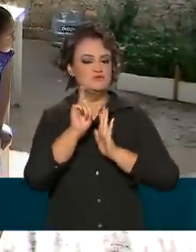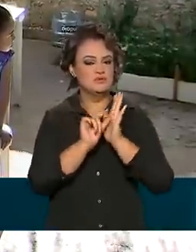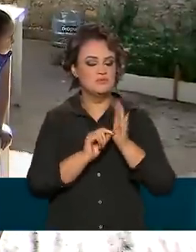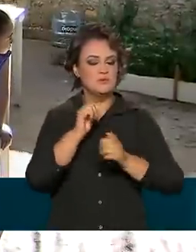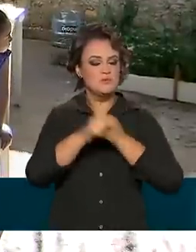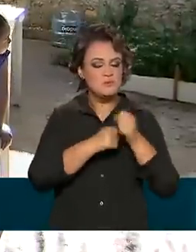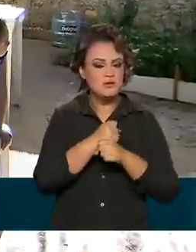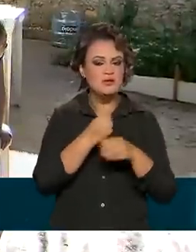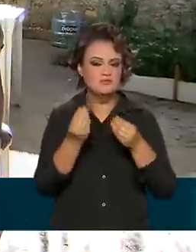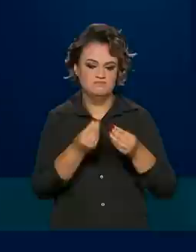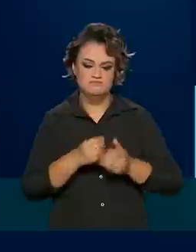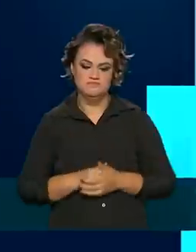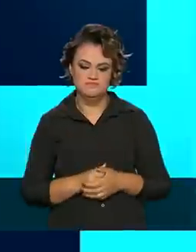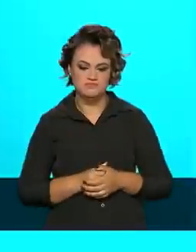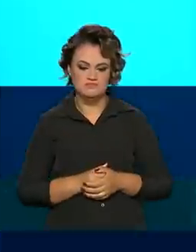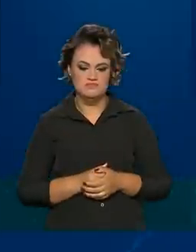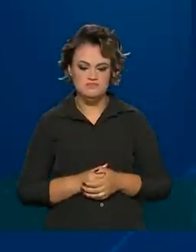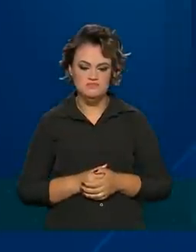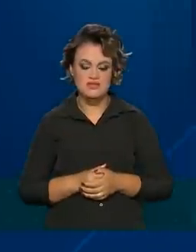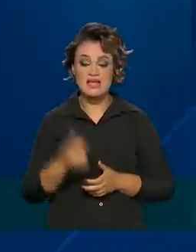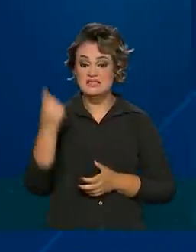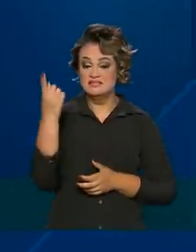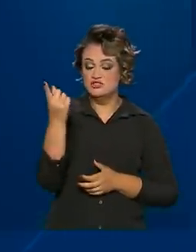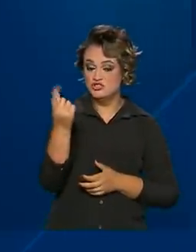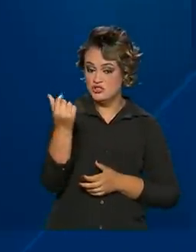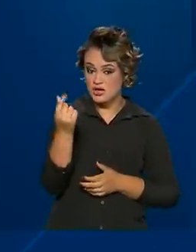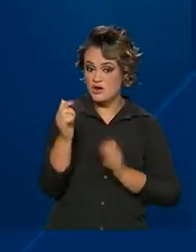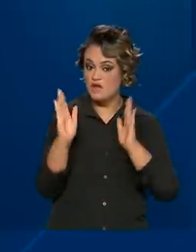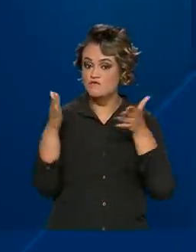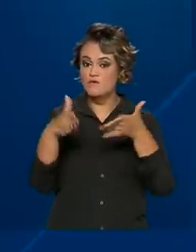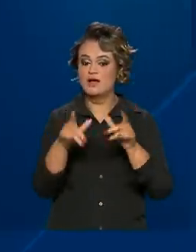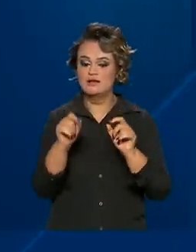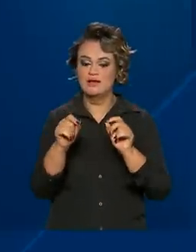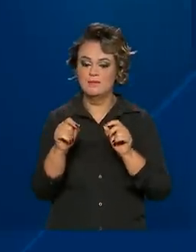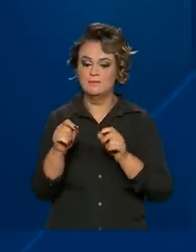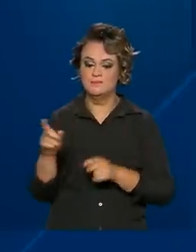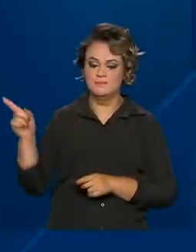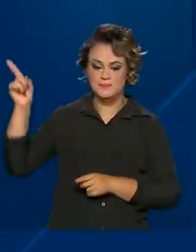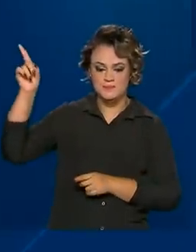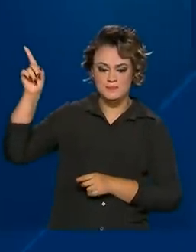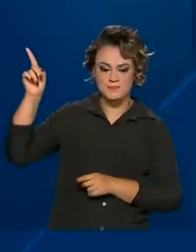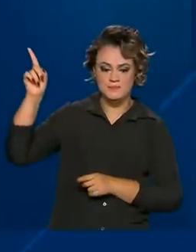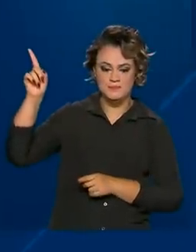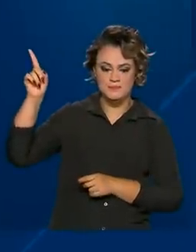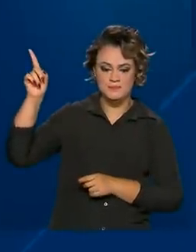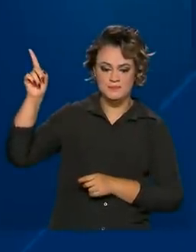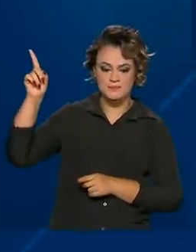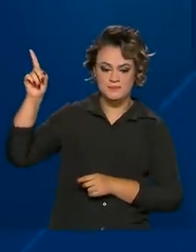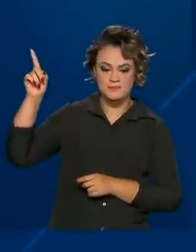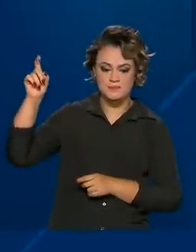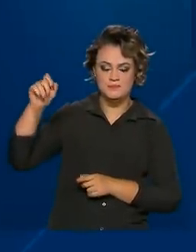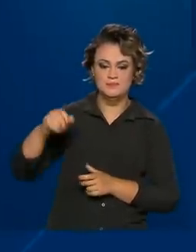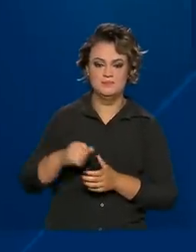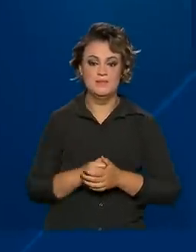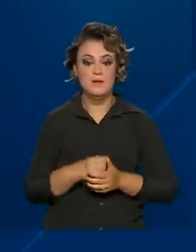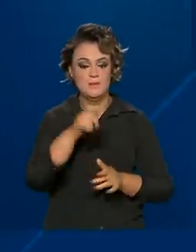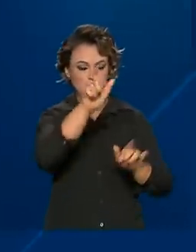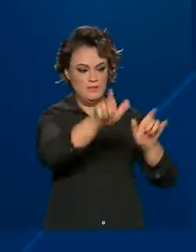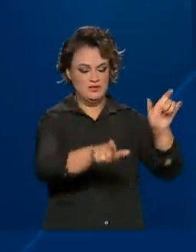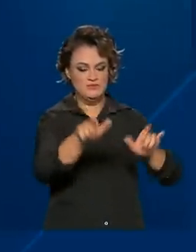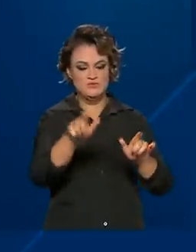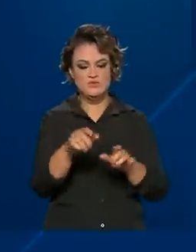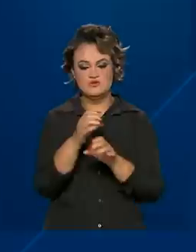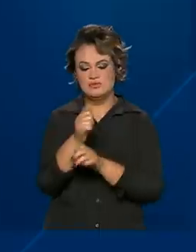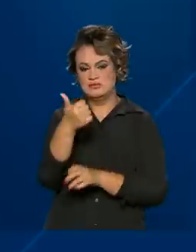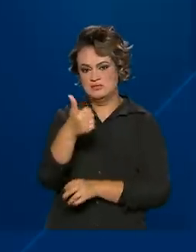anual do Auxílio Brasil. O benefício é destinado a quem possui renda familiar mensal de até R$ 105,00 por pessoa.